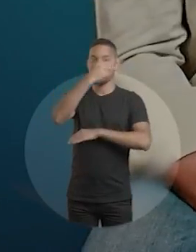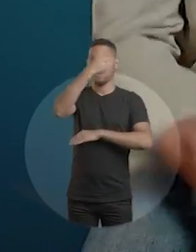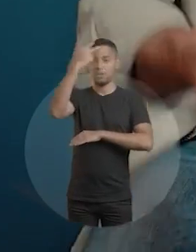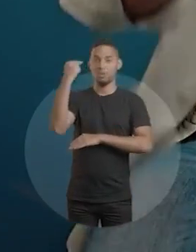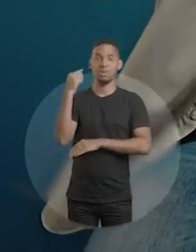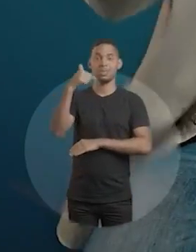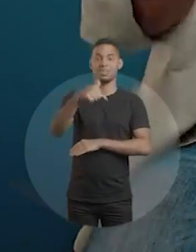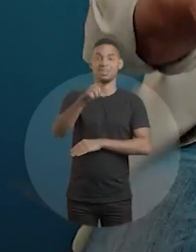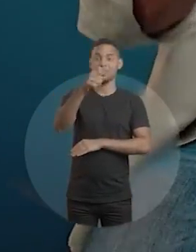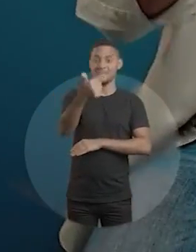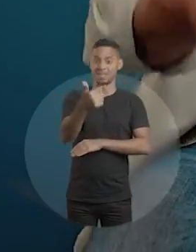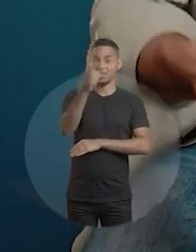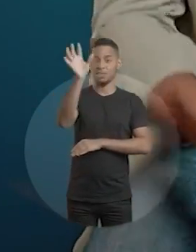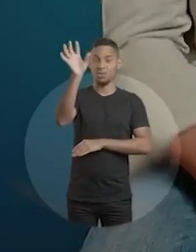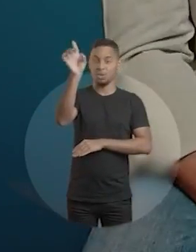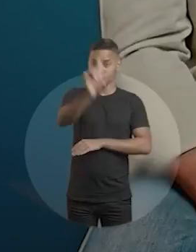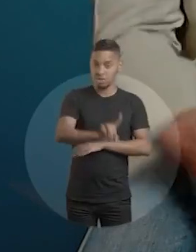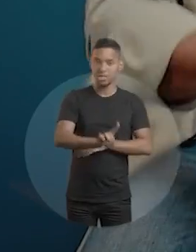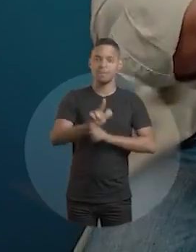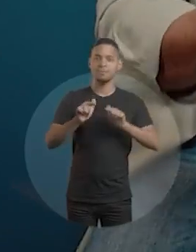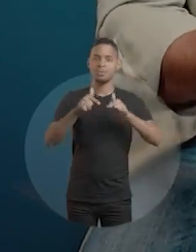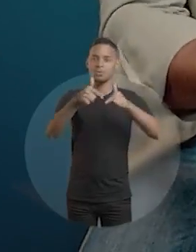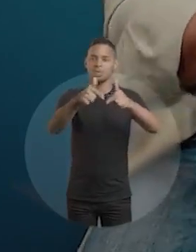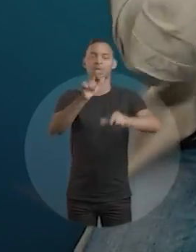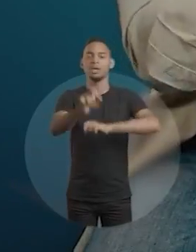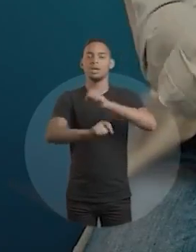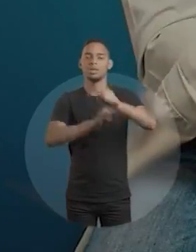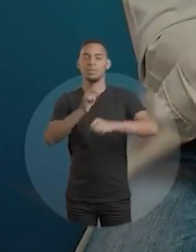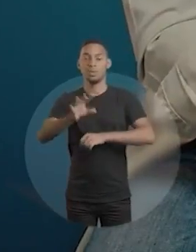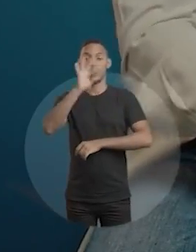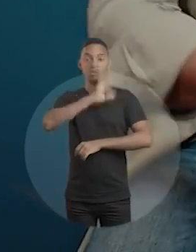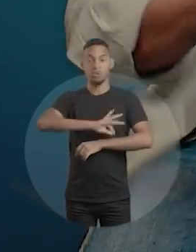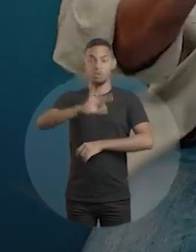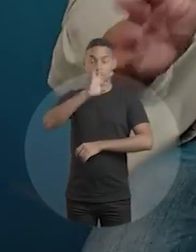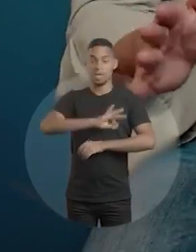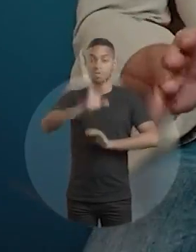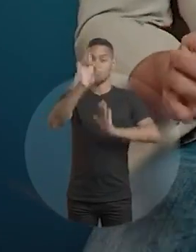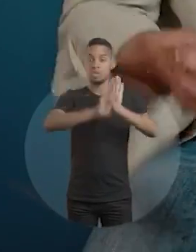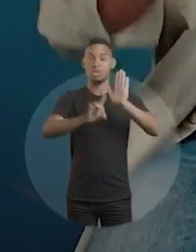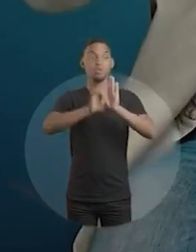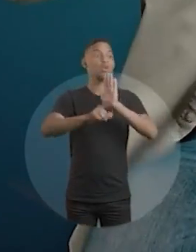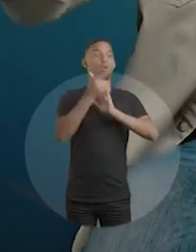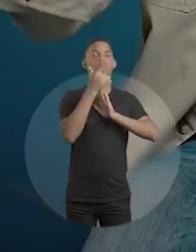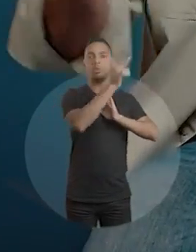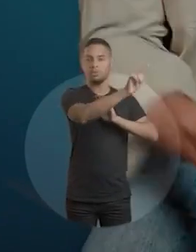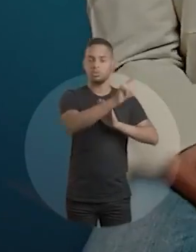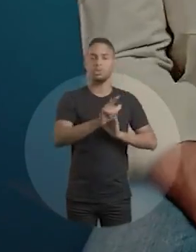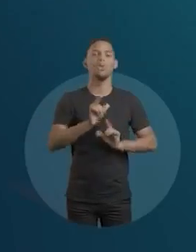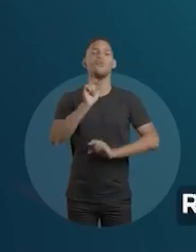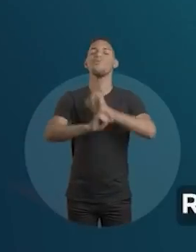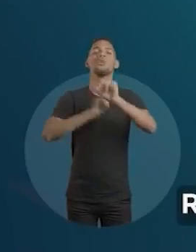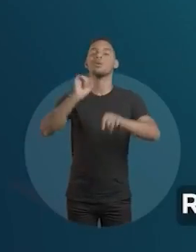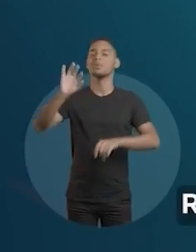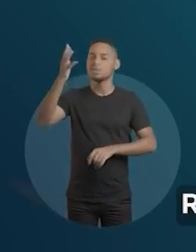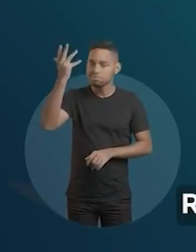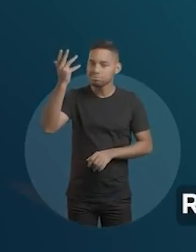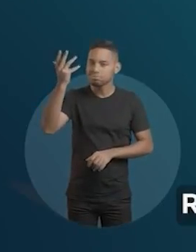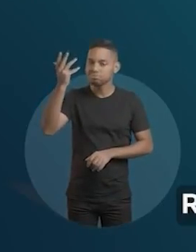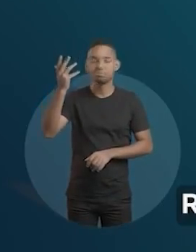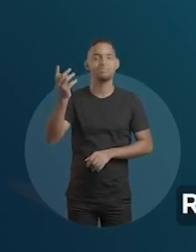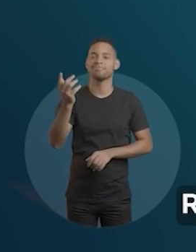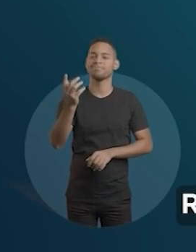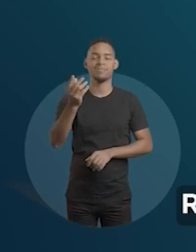prefeitura, durante 72 dias, lutando por um adicional de insalubridade e outros direitos já conquistados. Resultado,